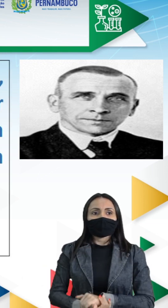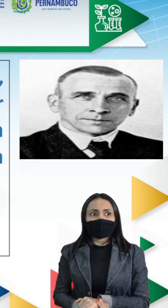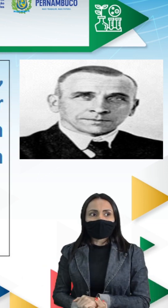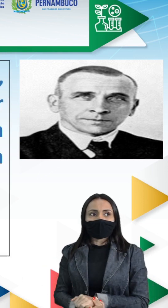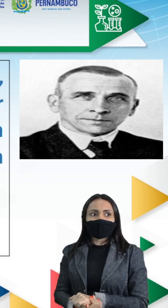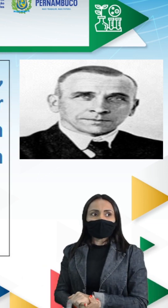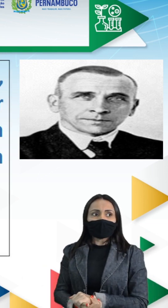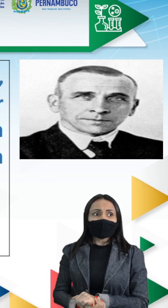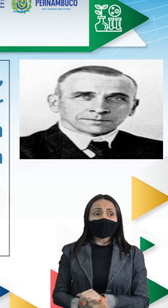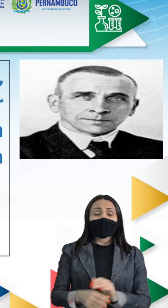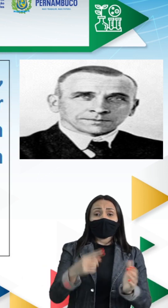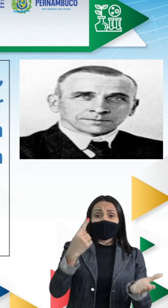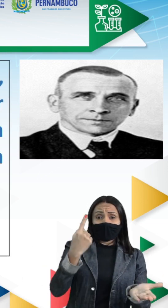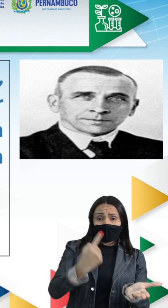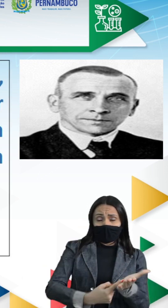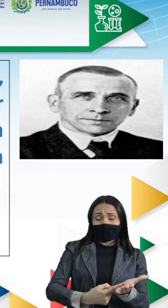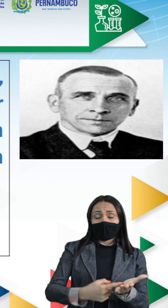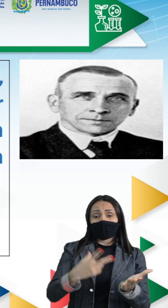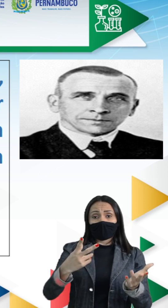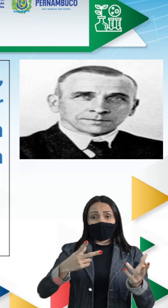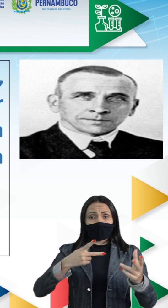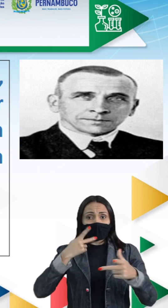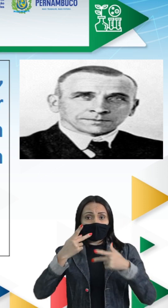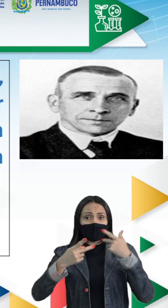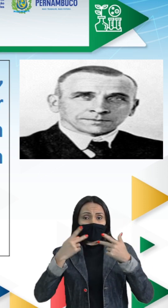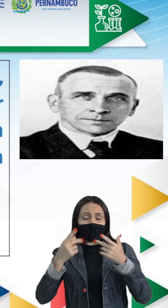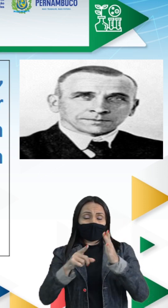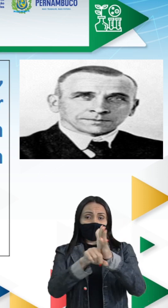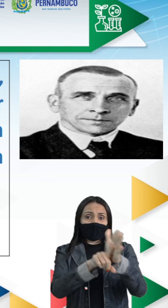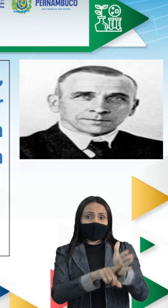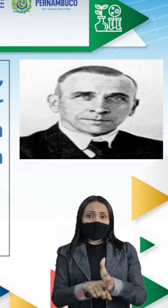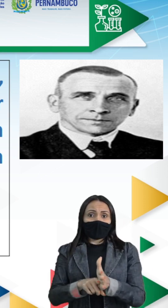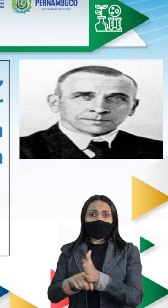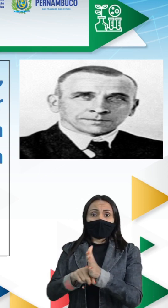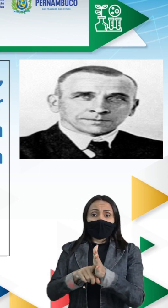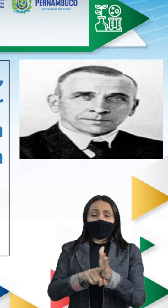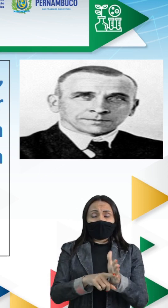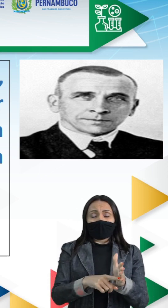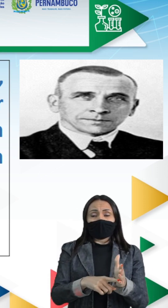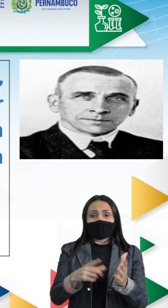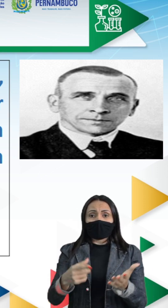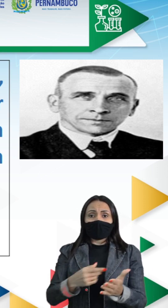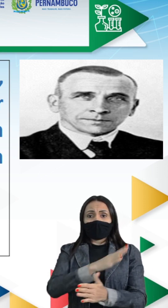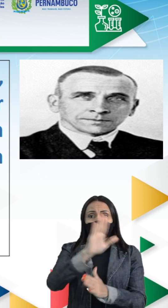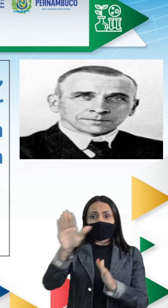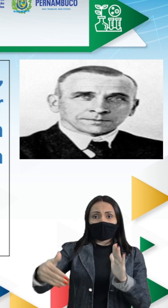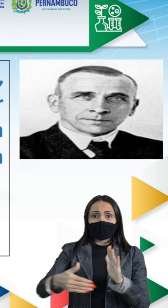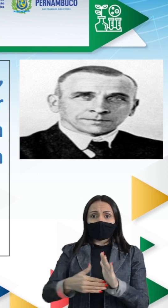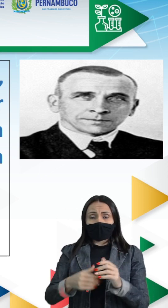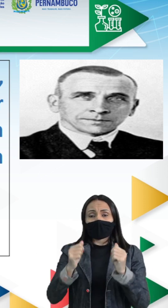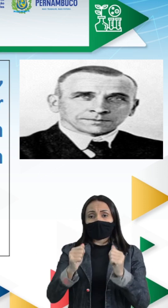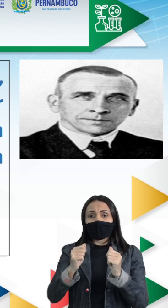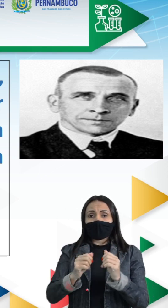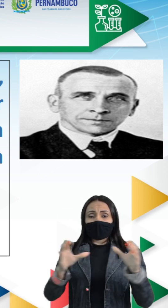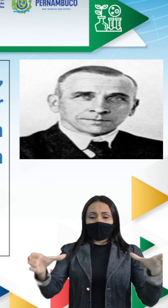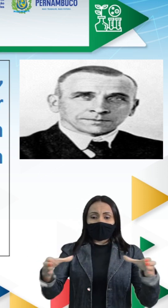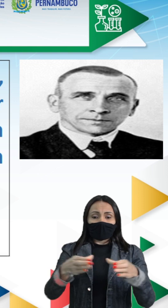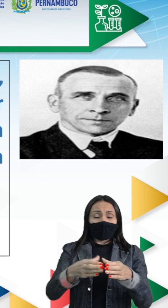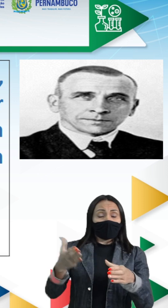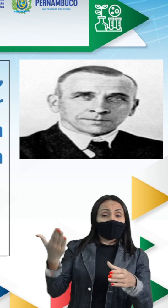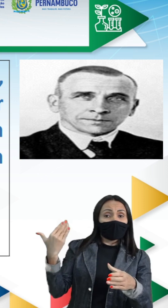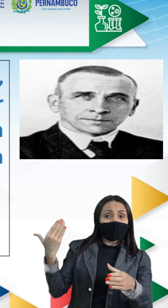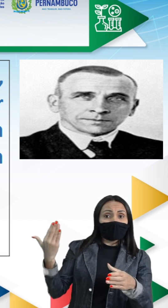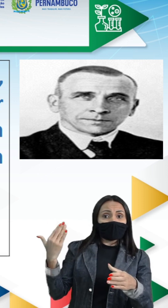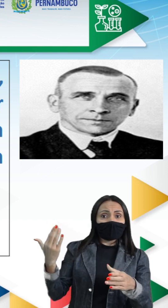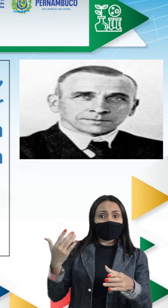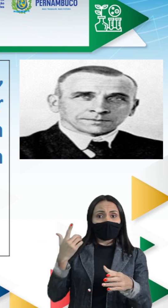Bom, de acordo com as suas observações, todos os continentes poderiam ter estado juntos no passado, como